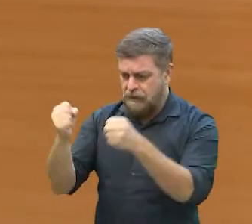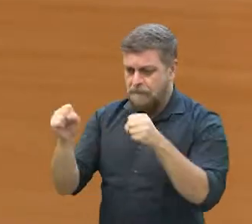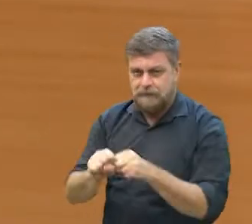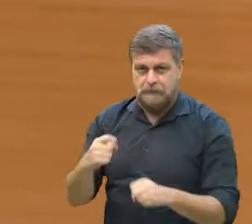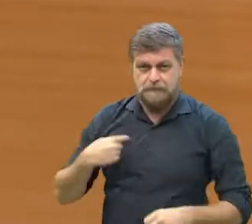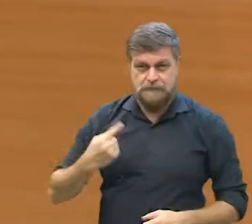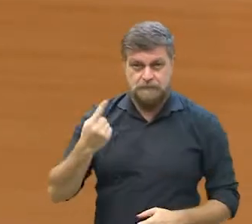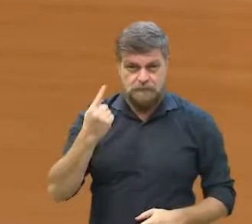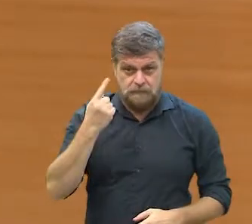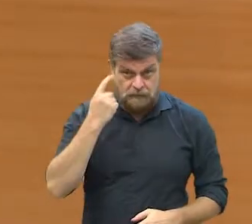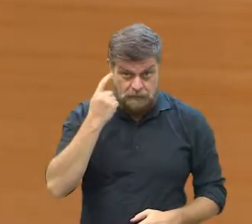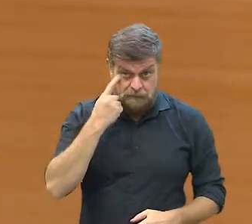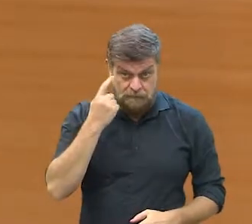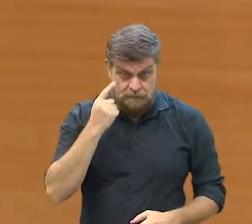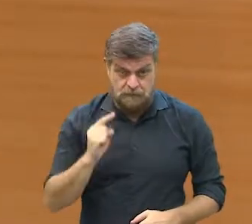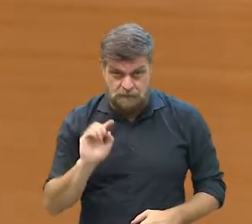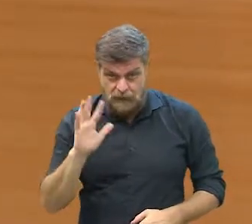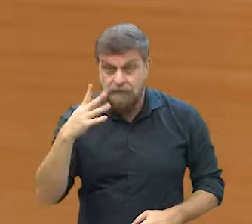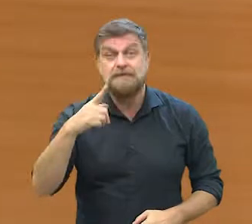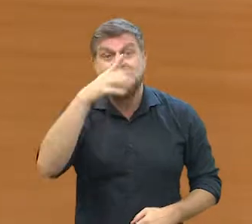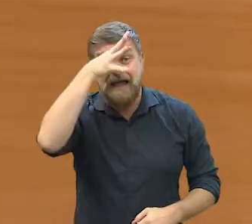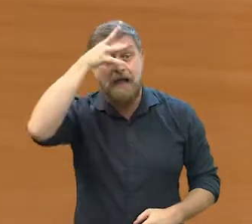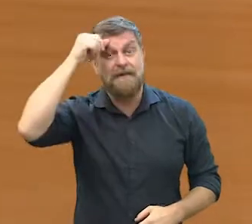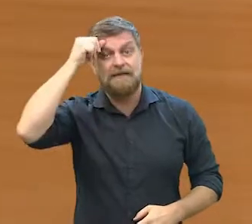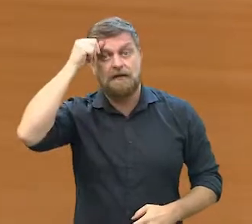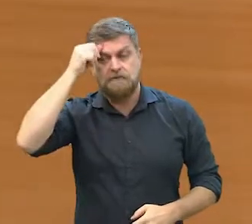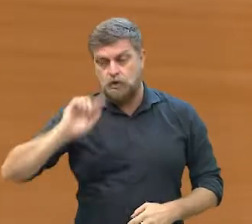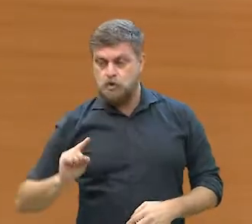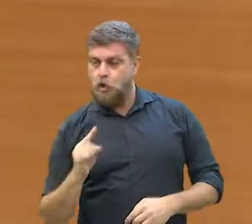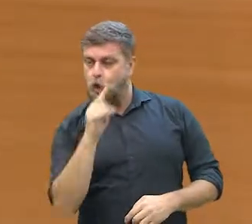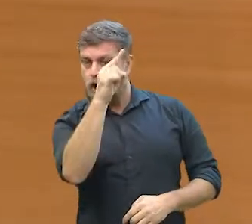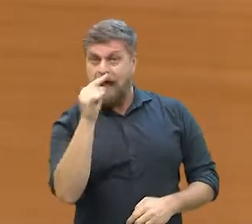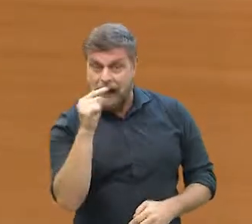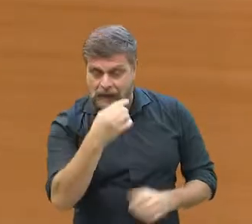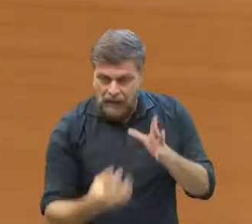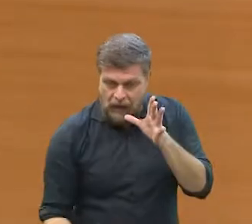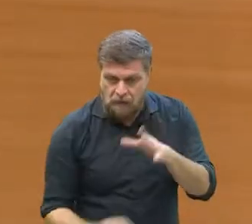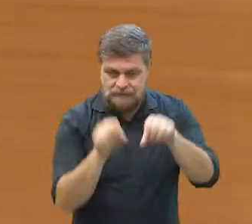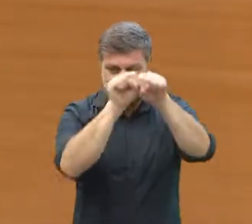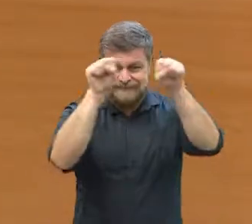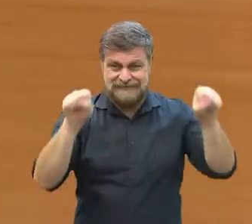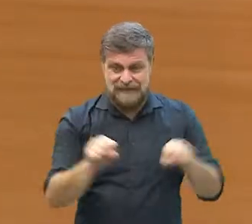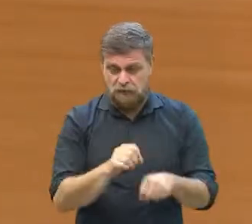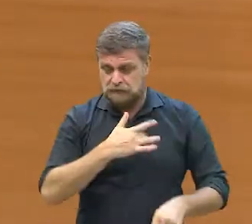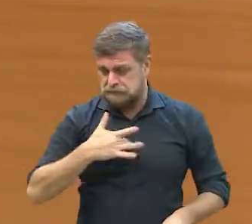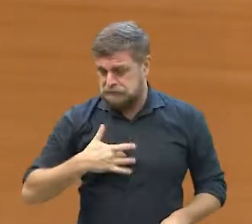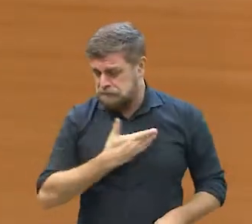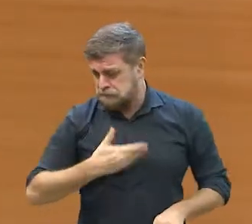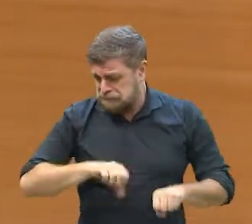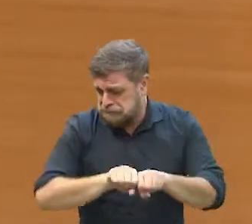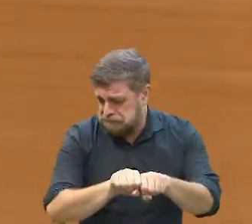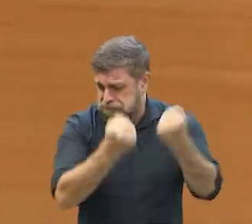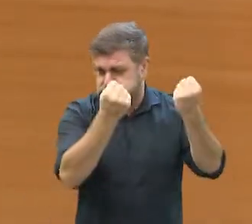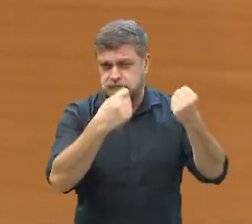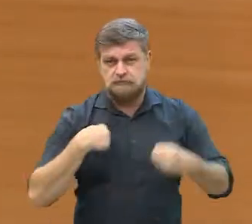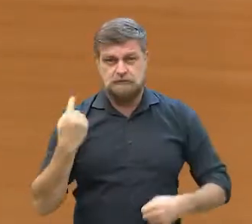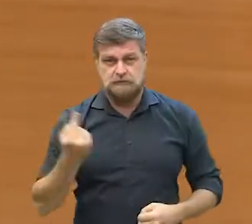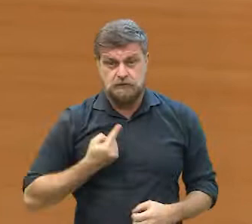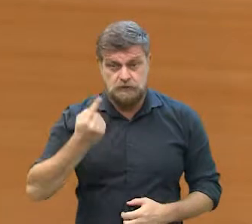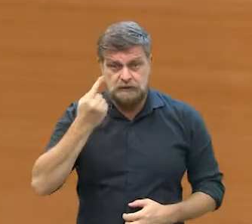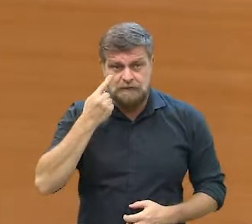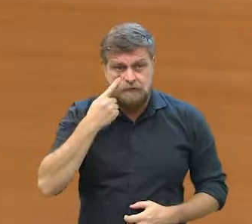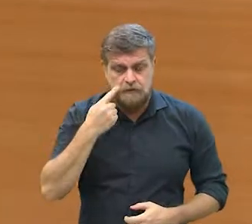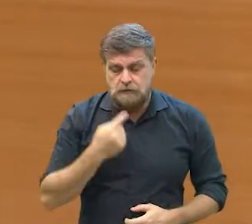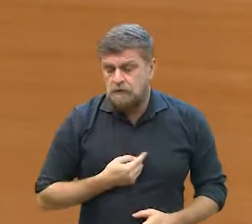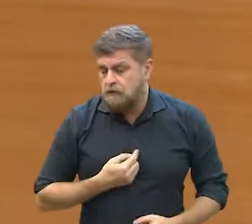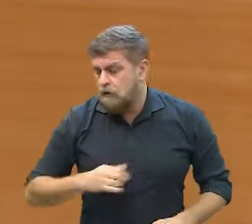Então, veja, a gente viu o é um colapso do sistema de saúde em Manaus. Manaus passou por um colapso no sistema de saúde, né? A gente viu as cenas